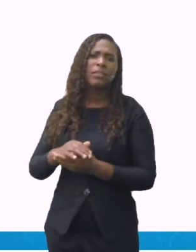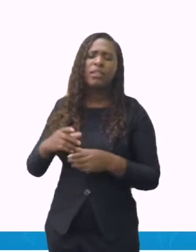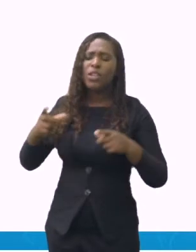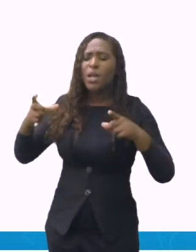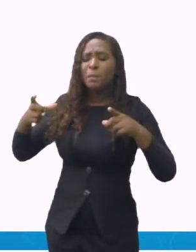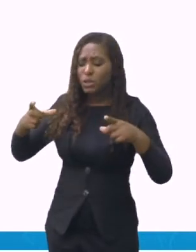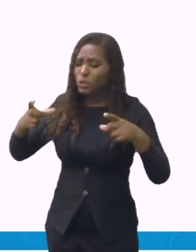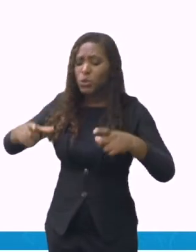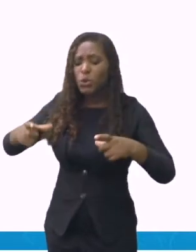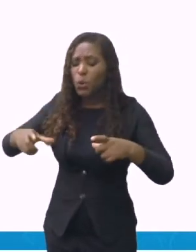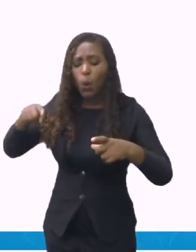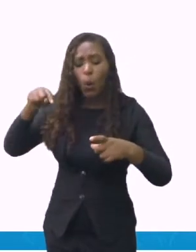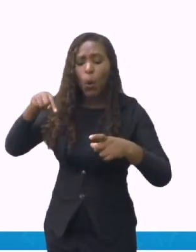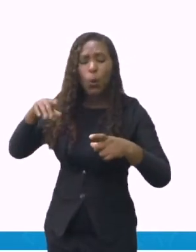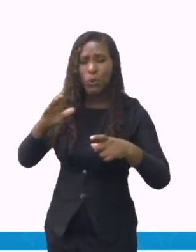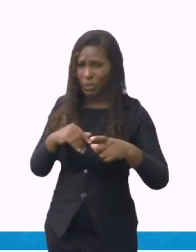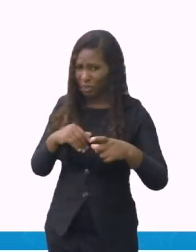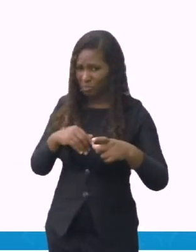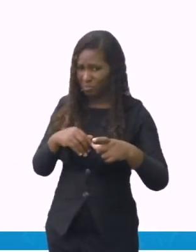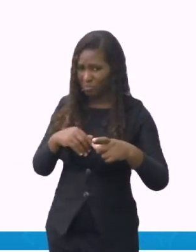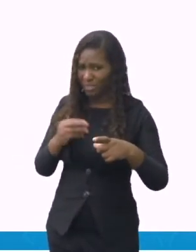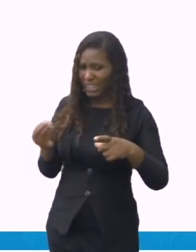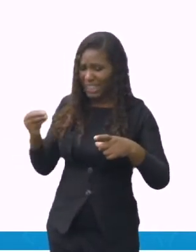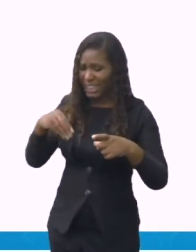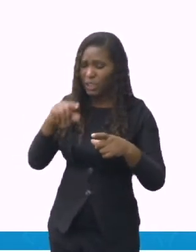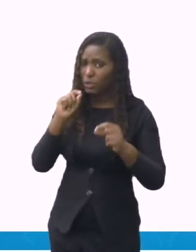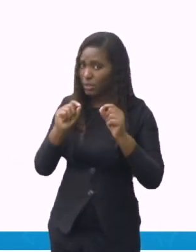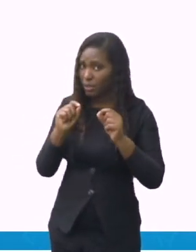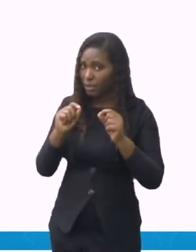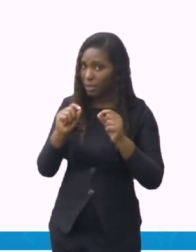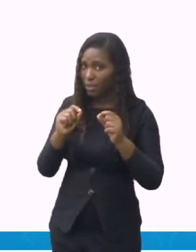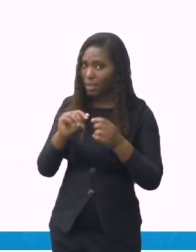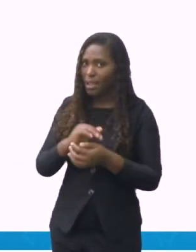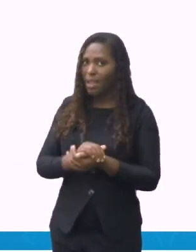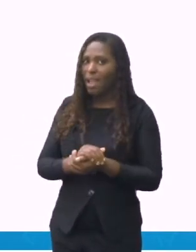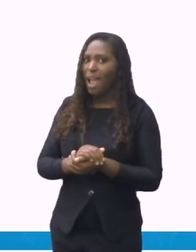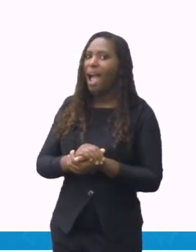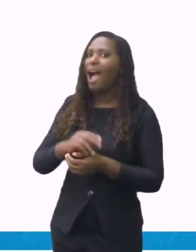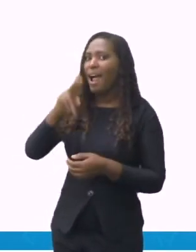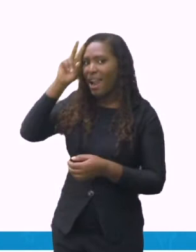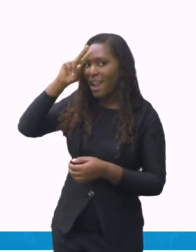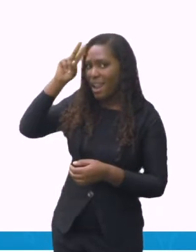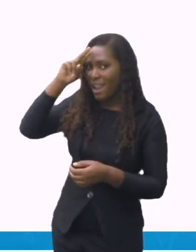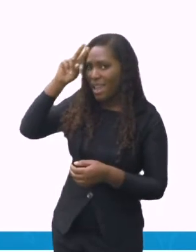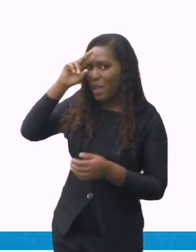é bolo de caneca? Então, vou precisar, olha lá. O número um.